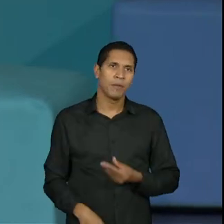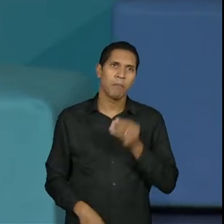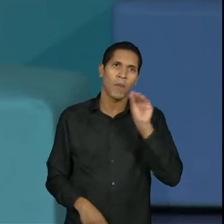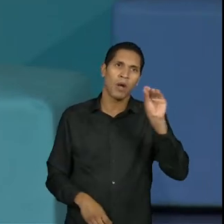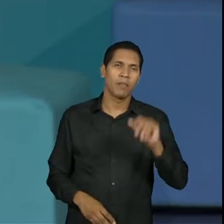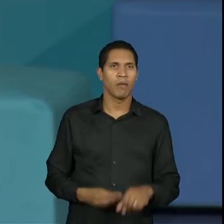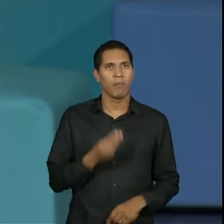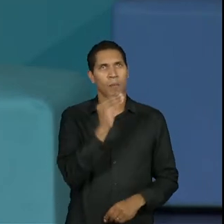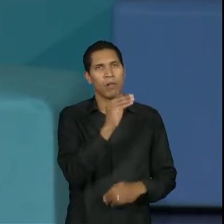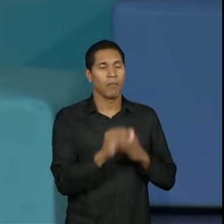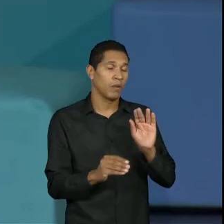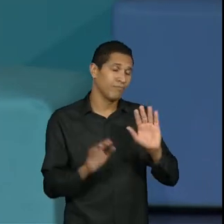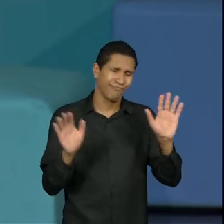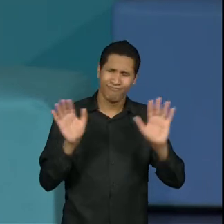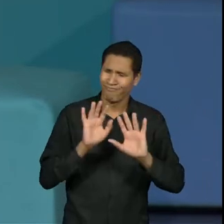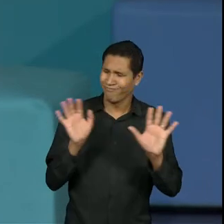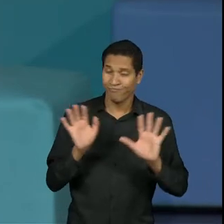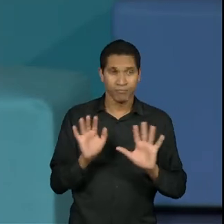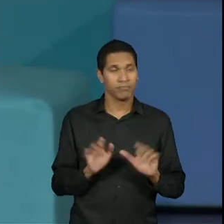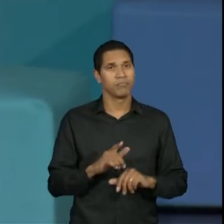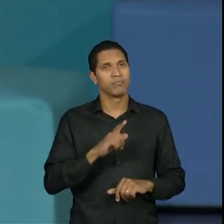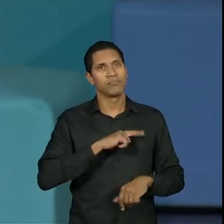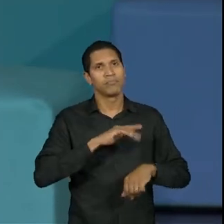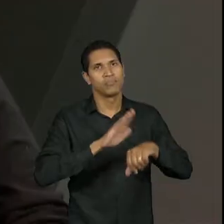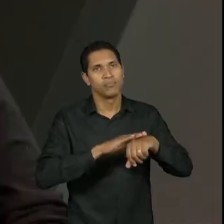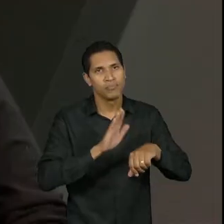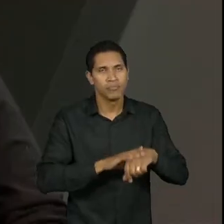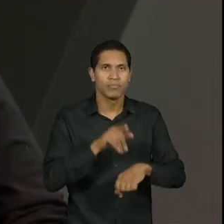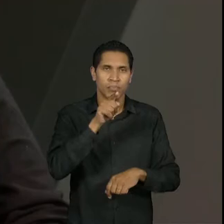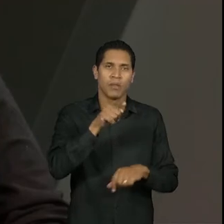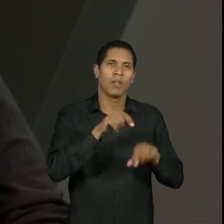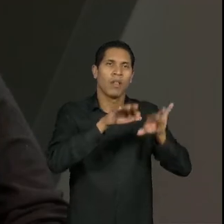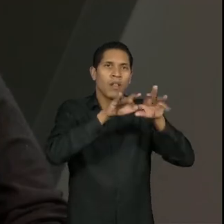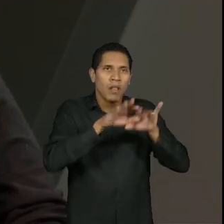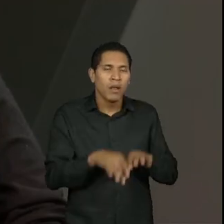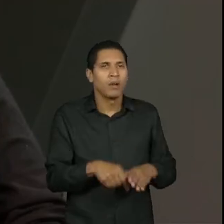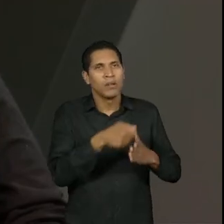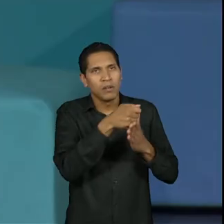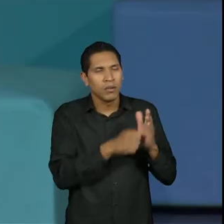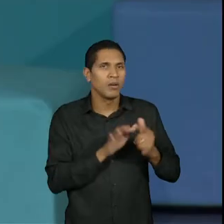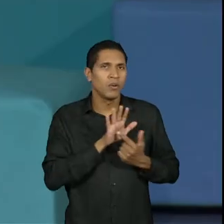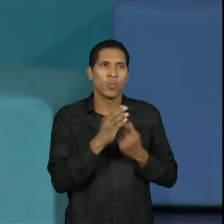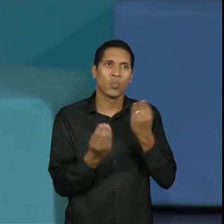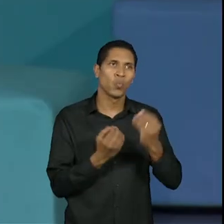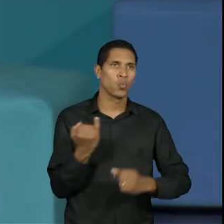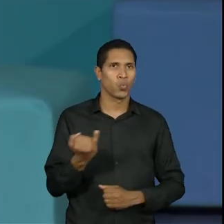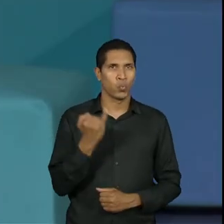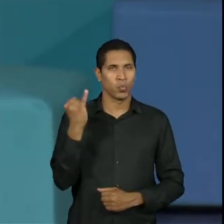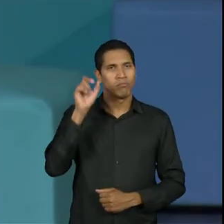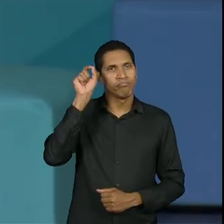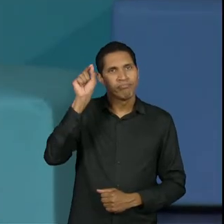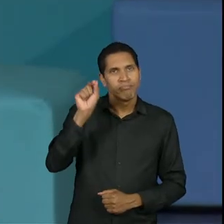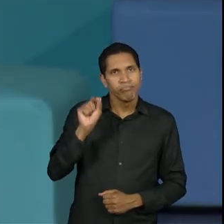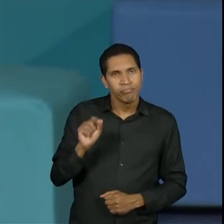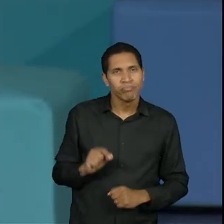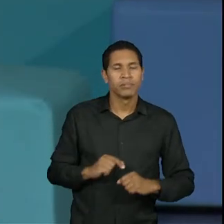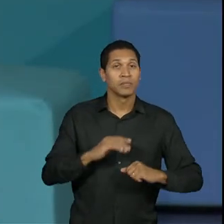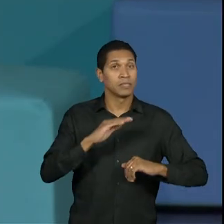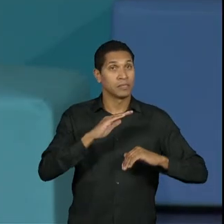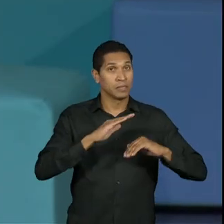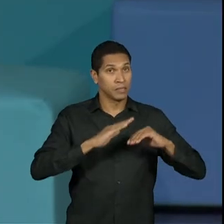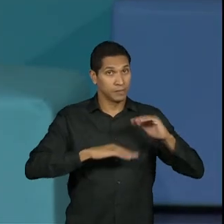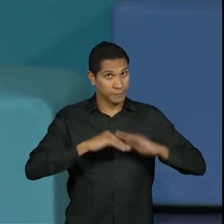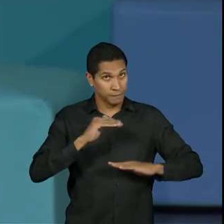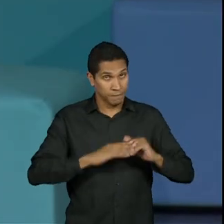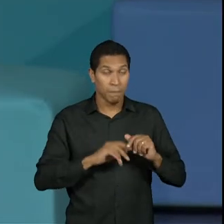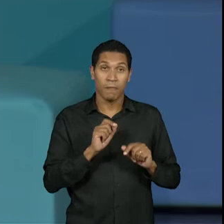porque tem todo um processo que você vai ter que relatar a importância dessas atividades, como parte